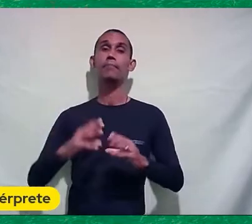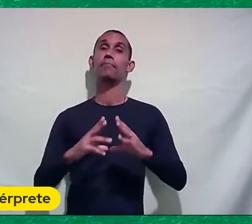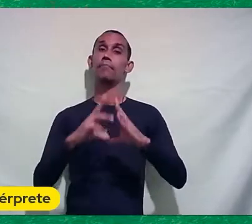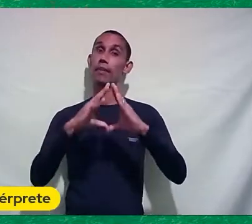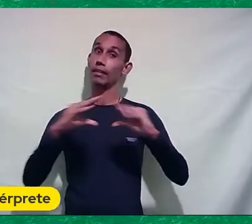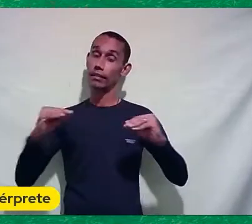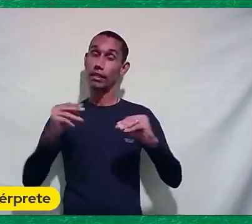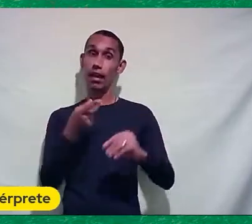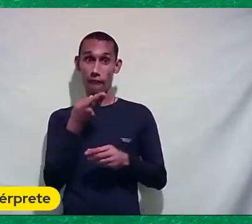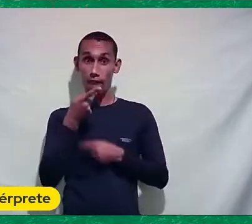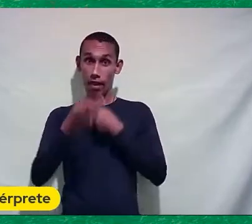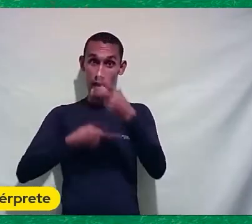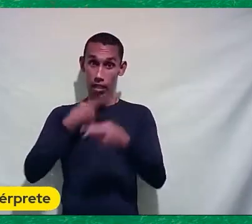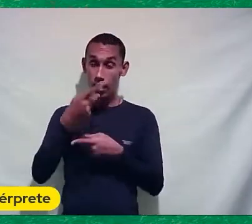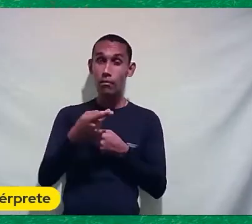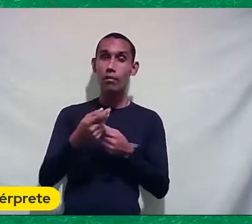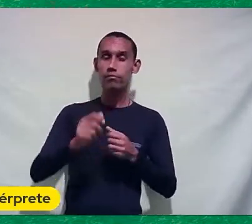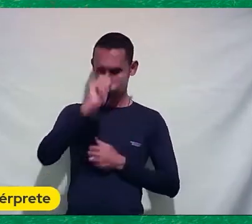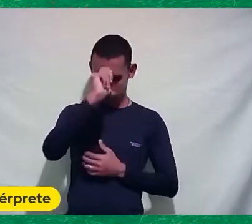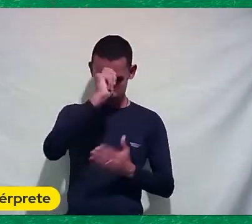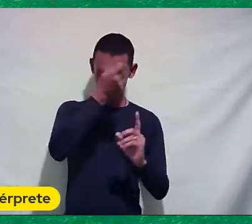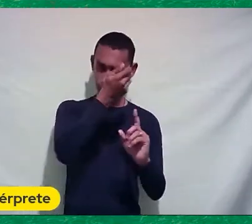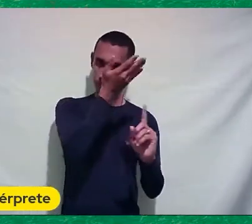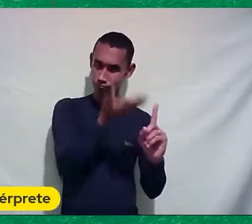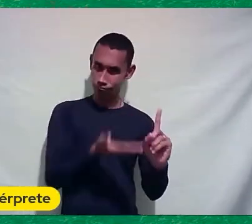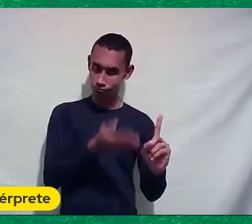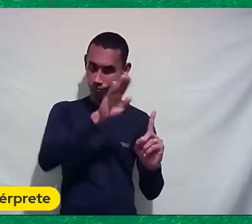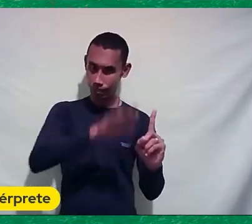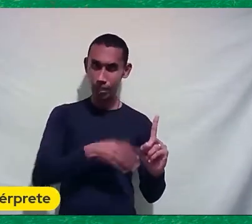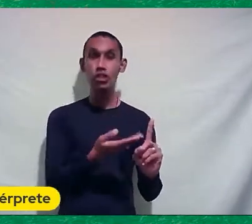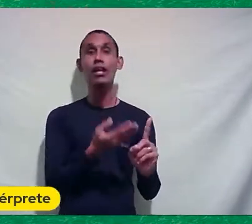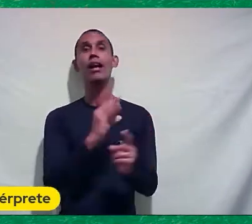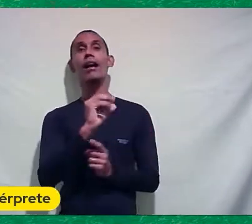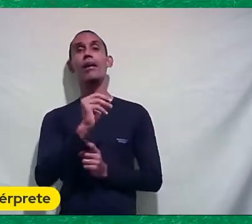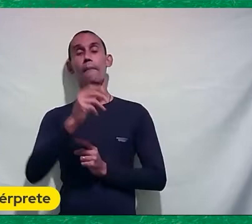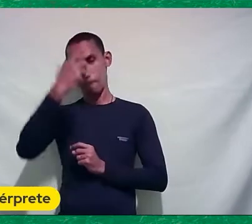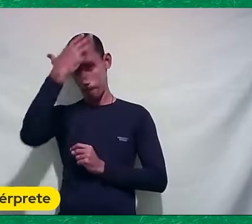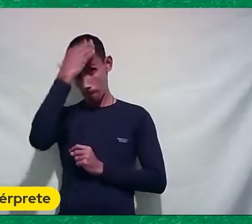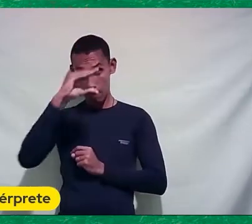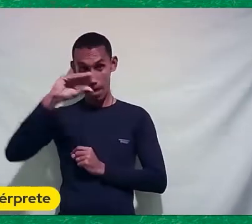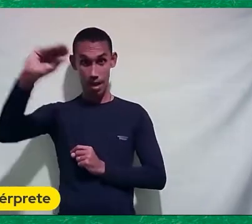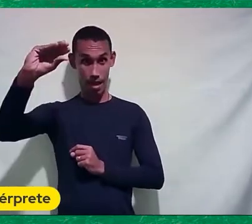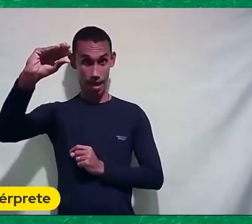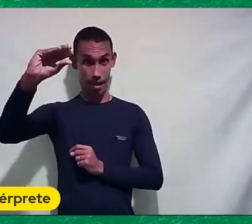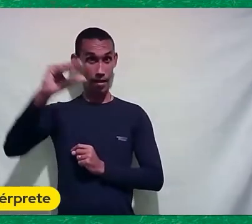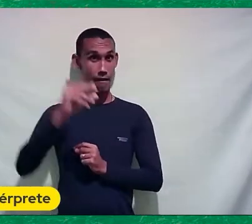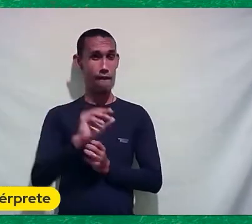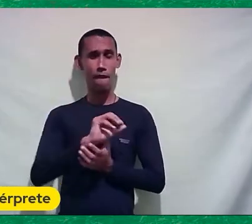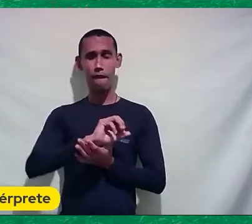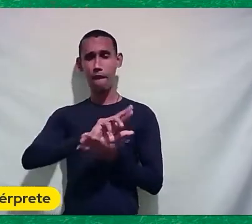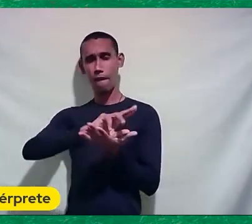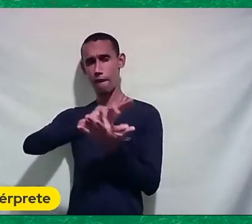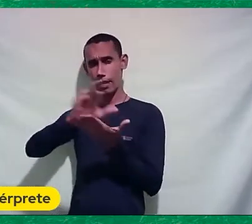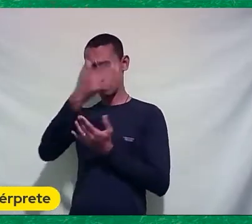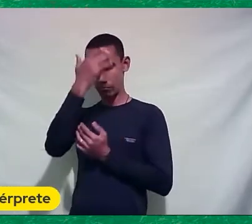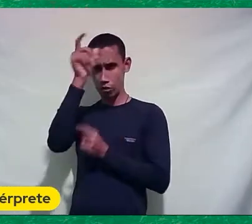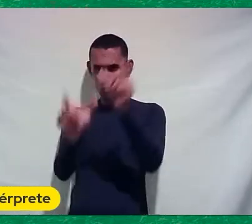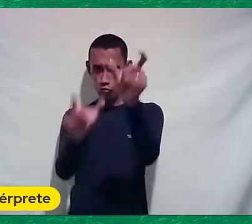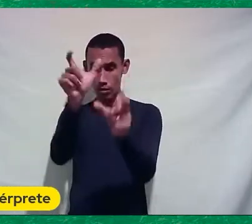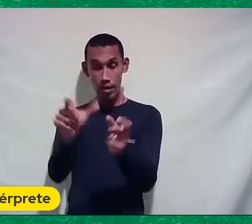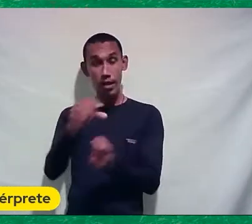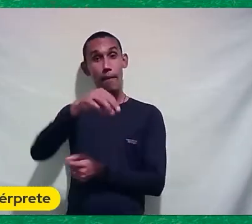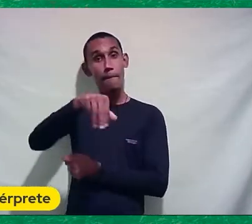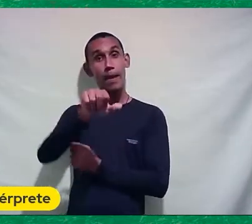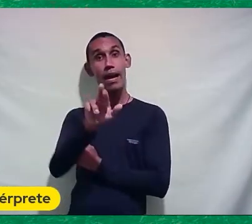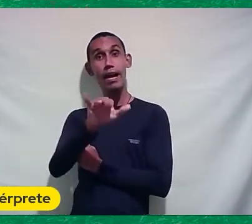Elogiando O esporte brasileiro Então você tinha Garrincha Pelé Tinha Maria Esther Bueno Atenista